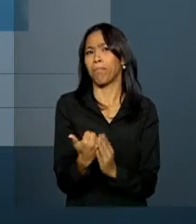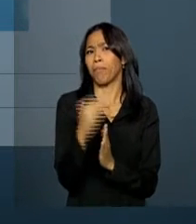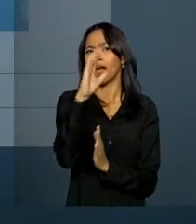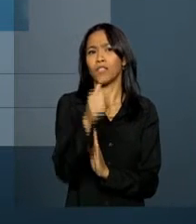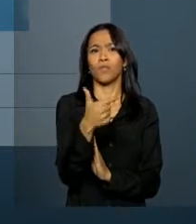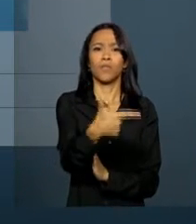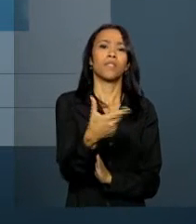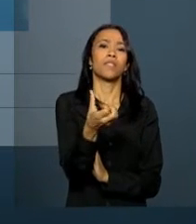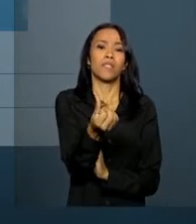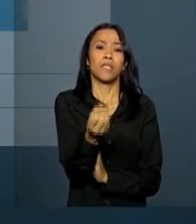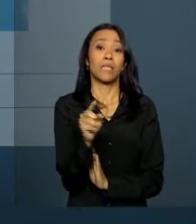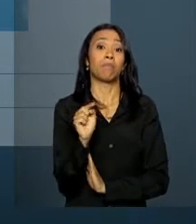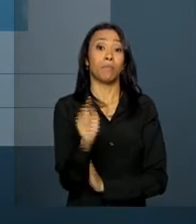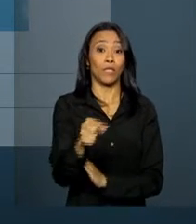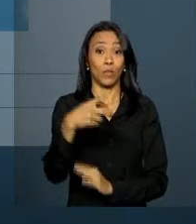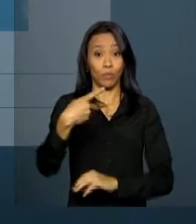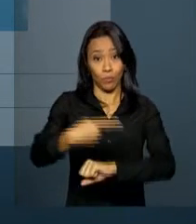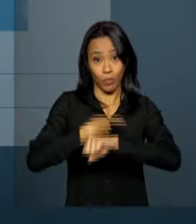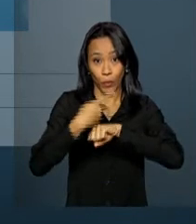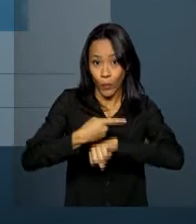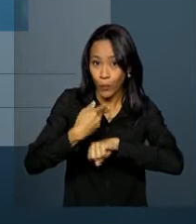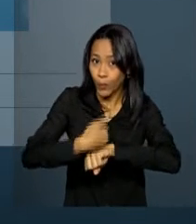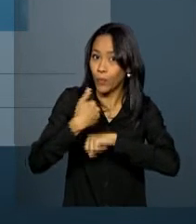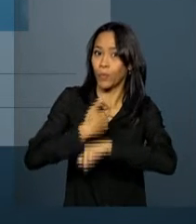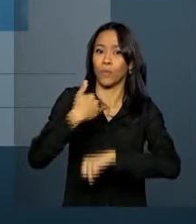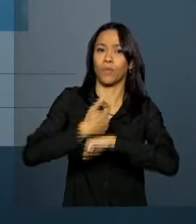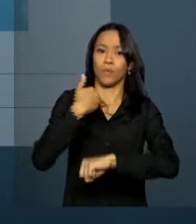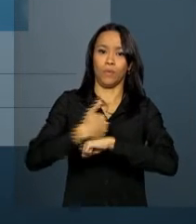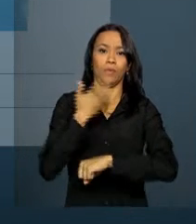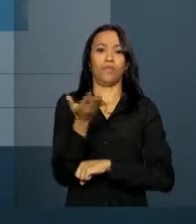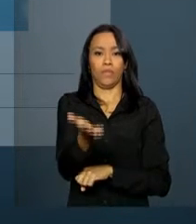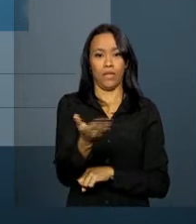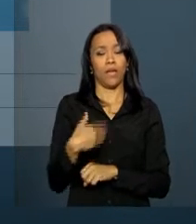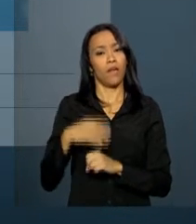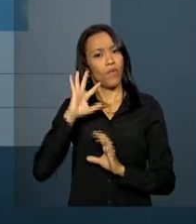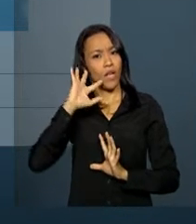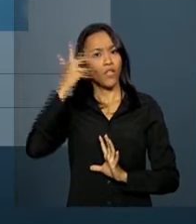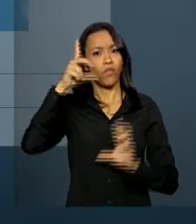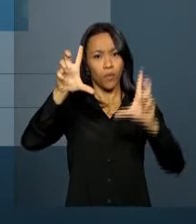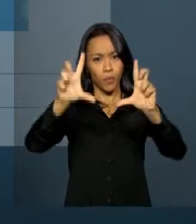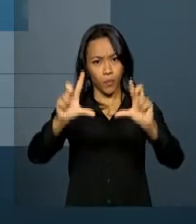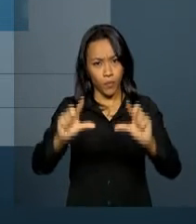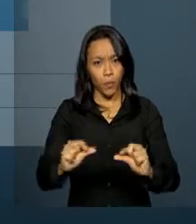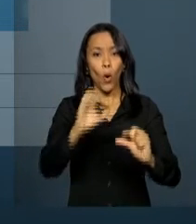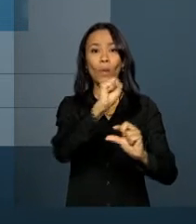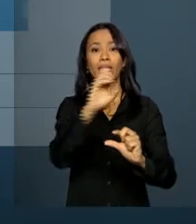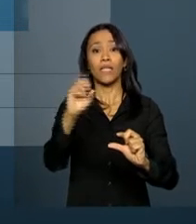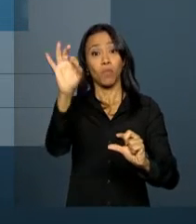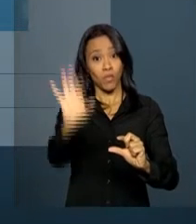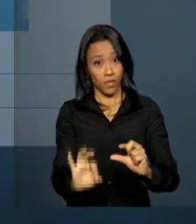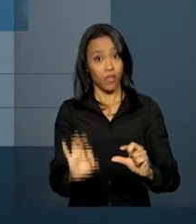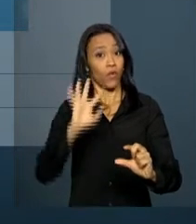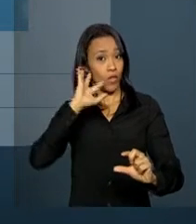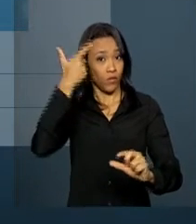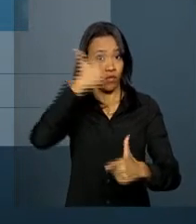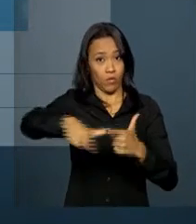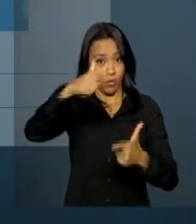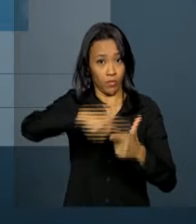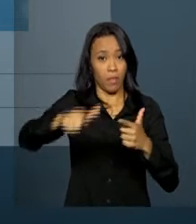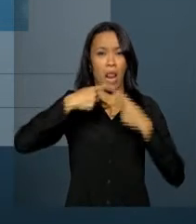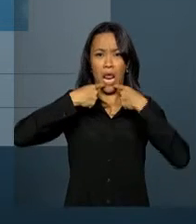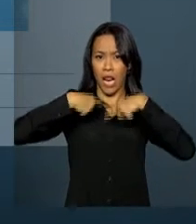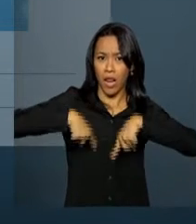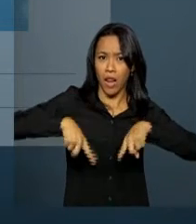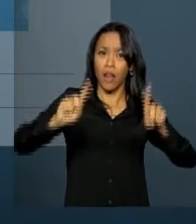260 mil atendimentos. O índice médio de solução dos conflitos chegou a quase 80%. O prazo médio de